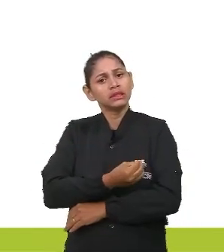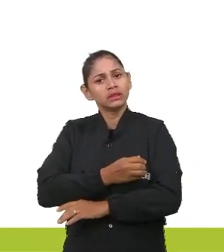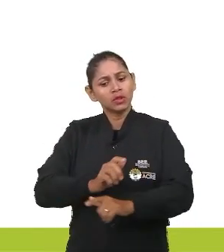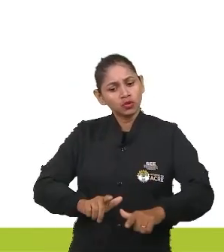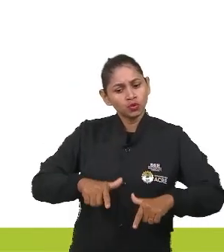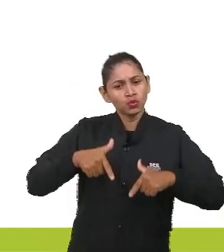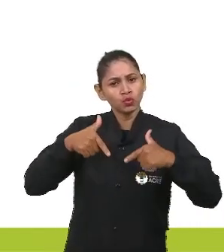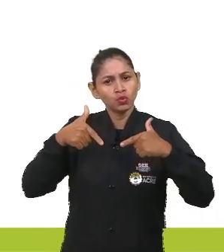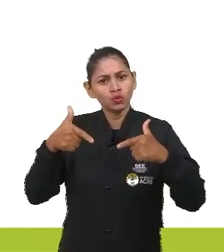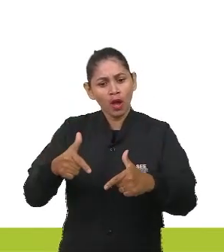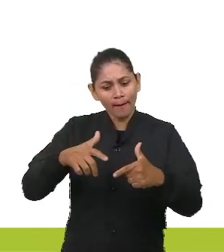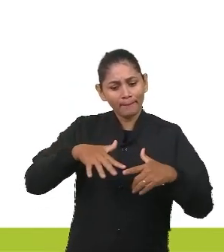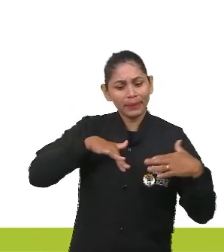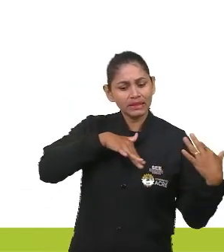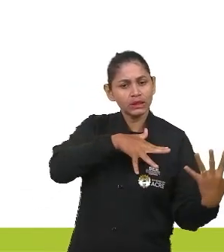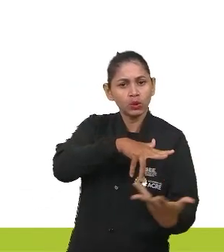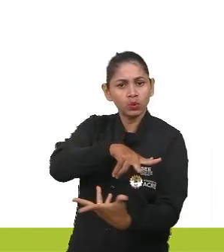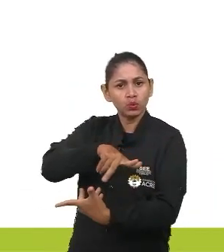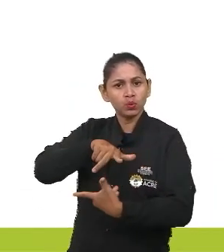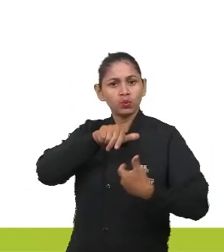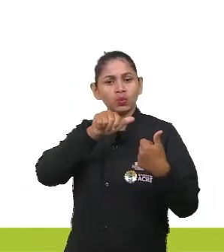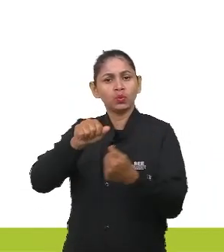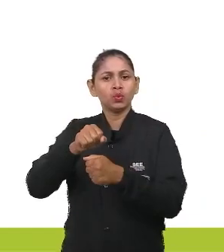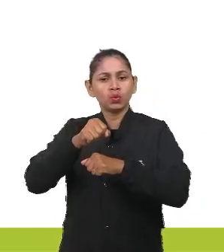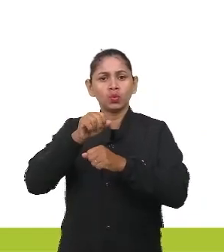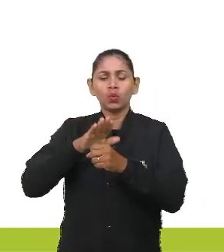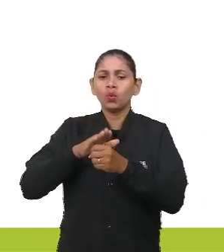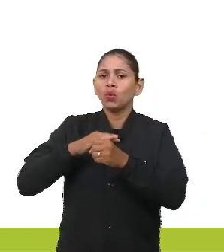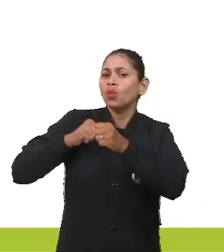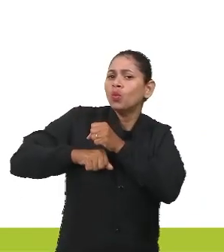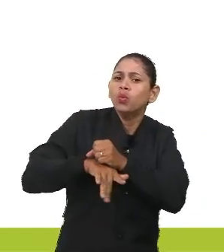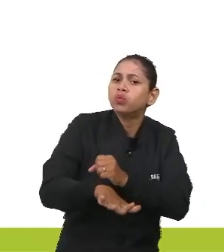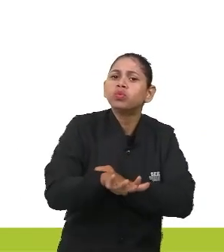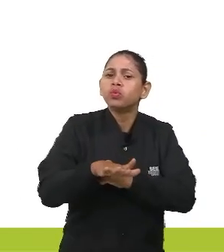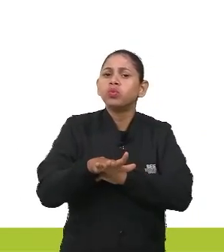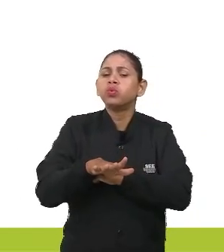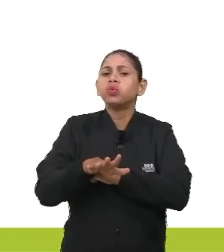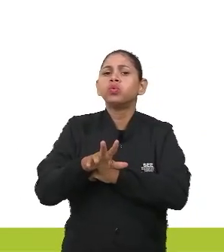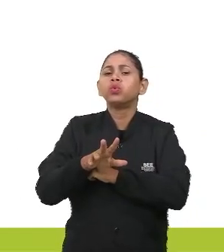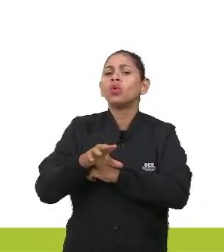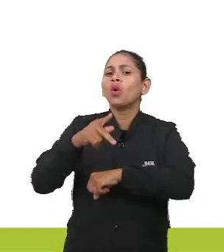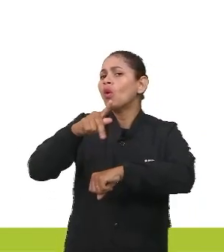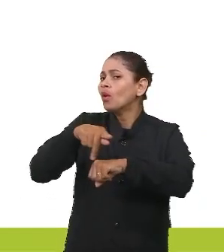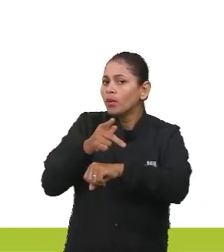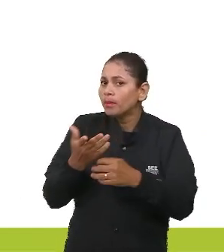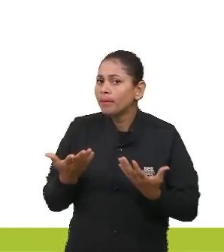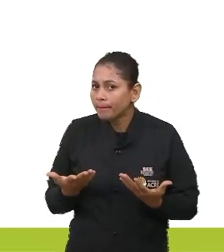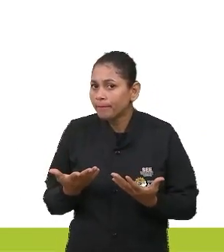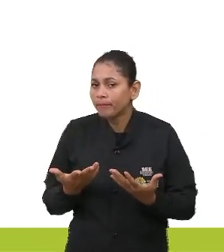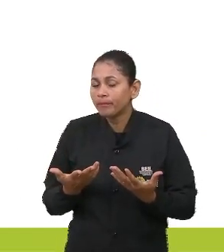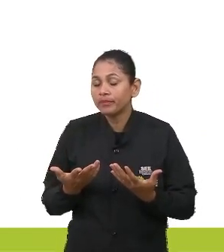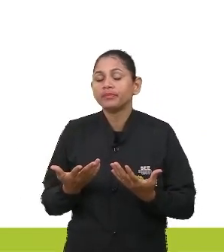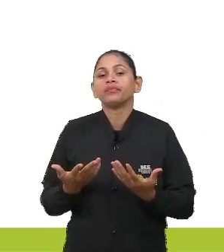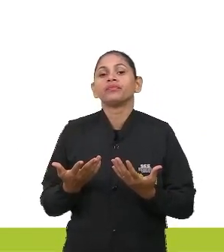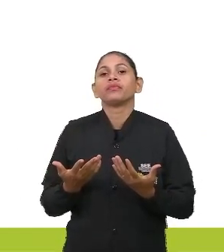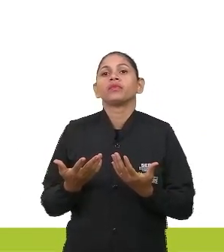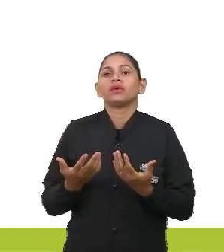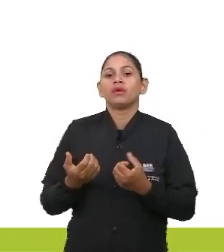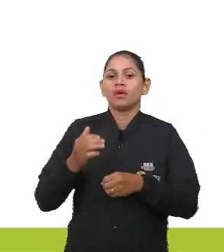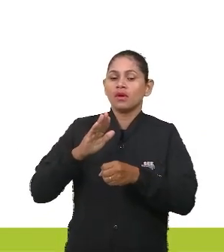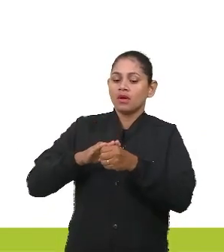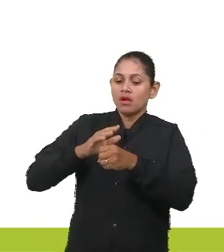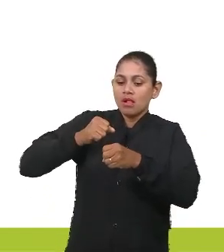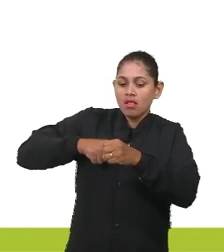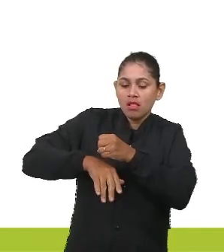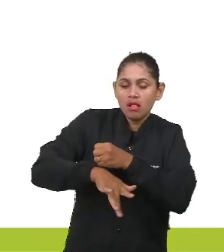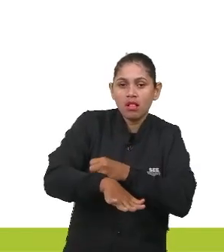para universalizar o saneamento no país? O saneamento básico no Brasil é definido como o